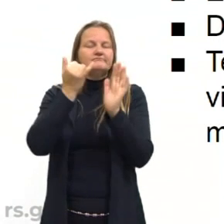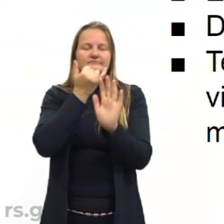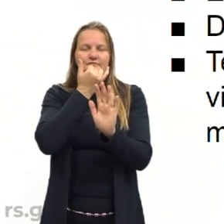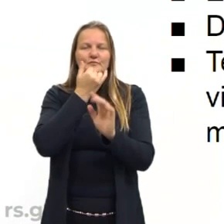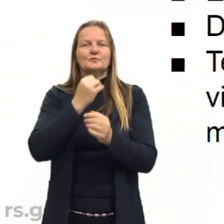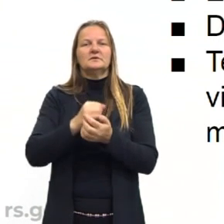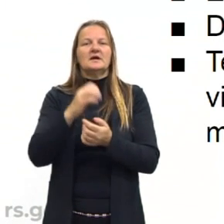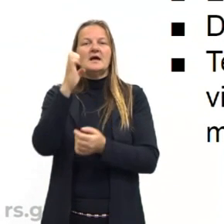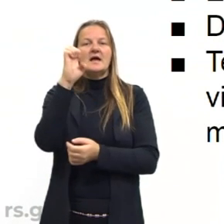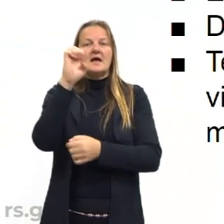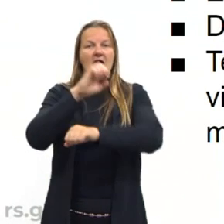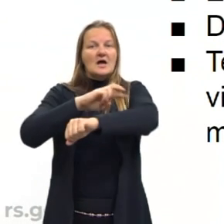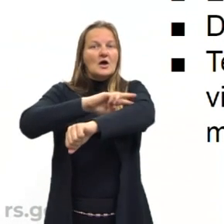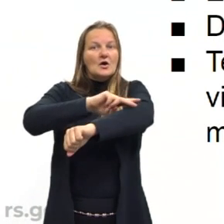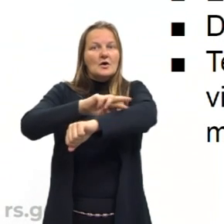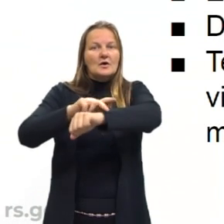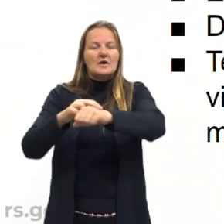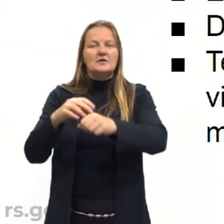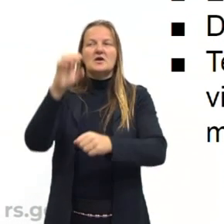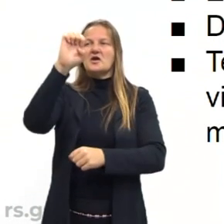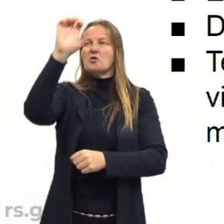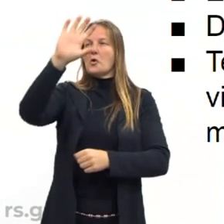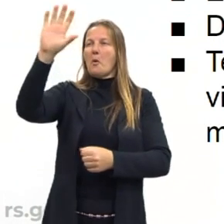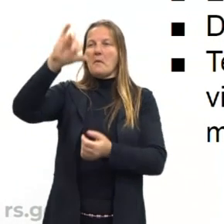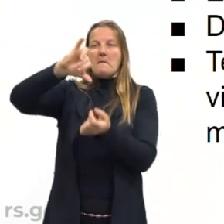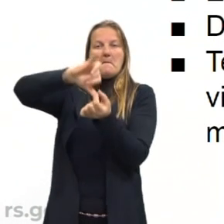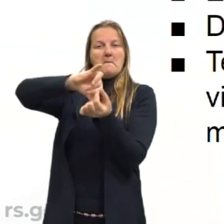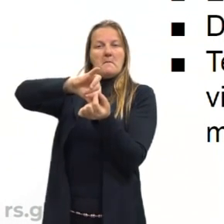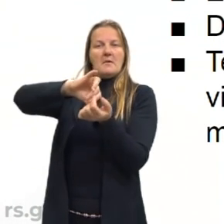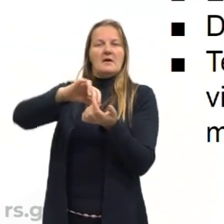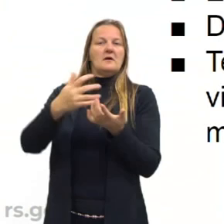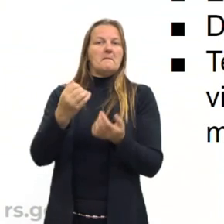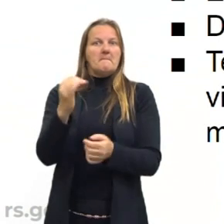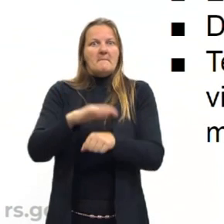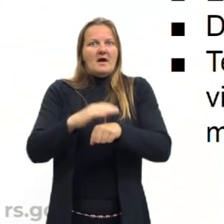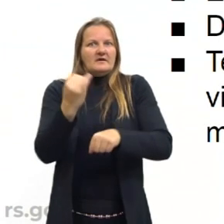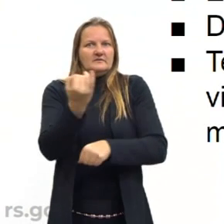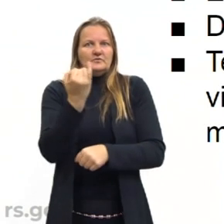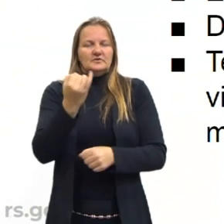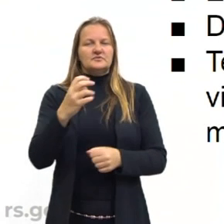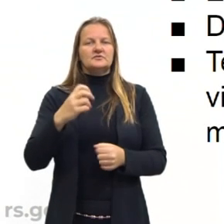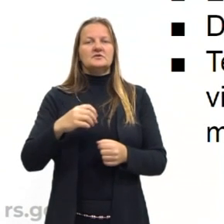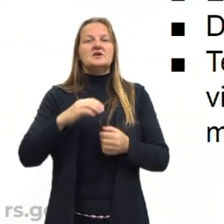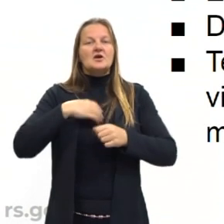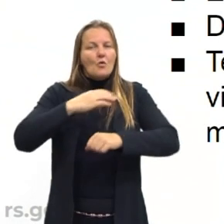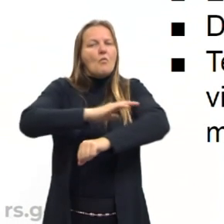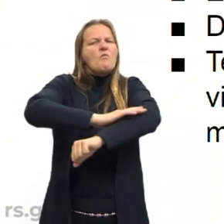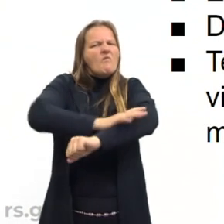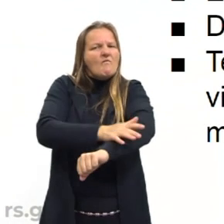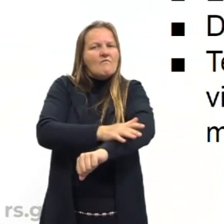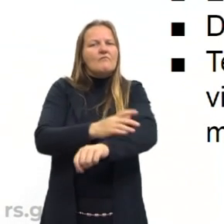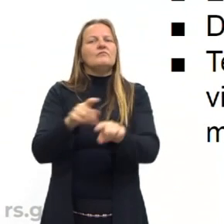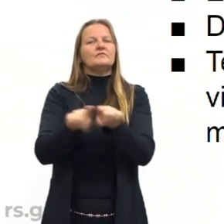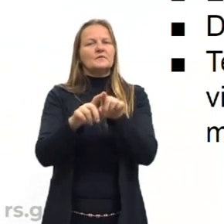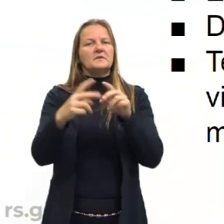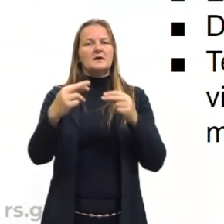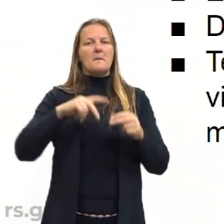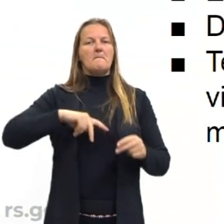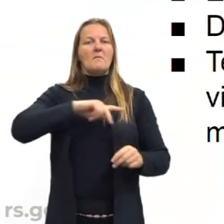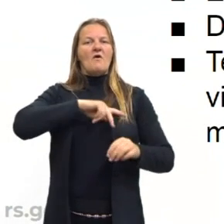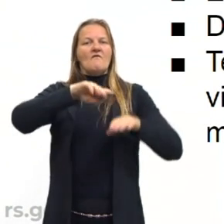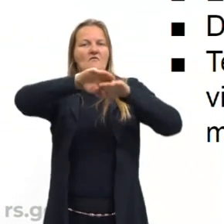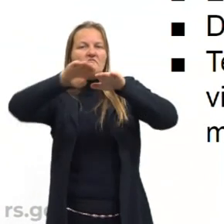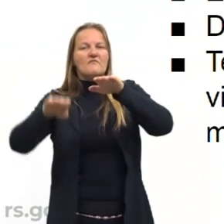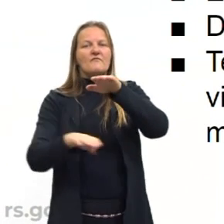Europa como centro do mundo, como lugar de produção de cultura, eu estou sendo racista e dizendo que os outros povos não